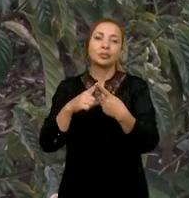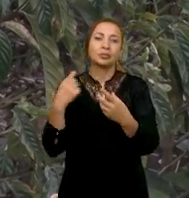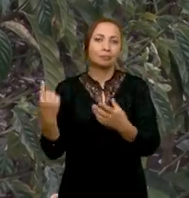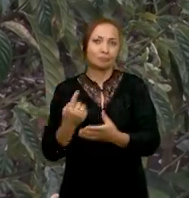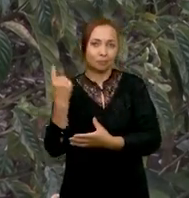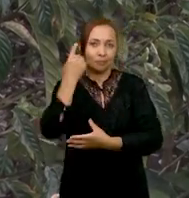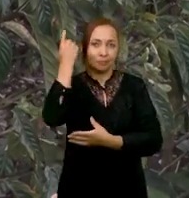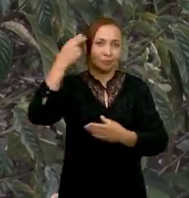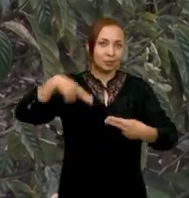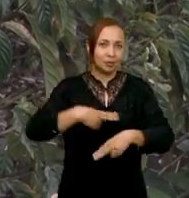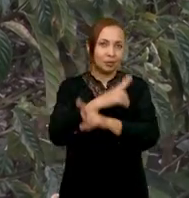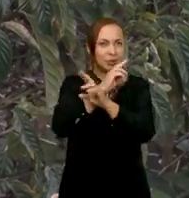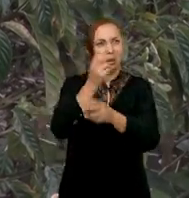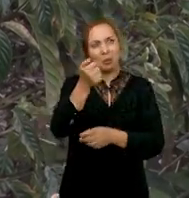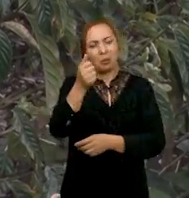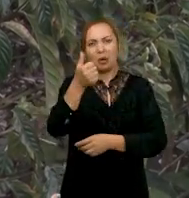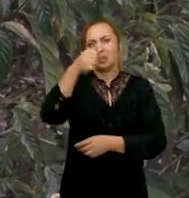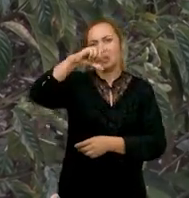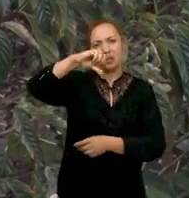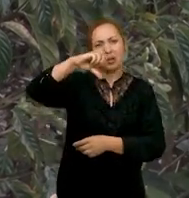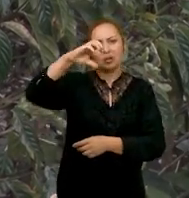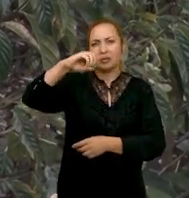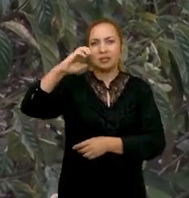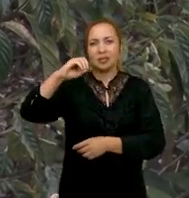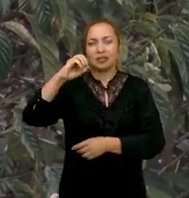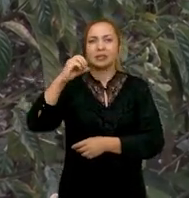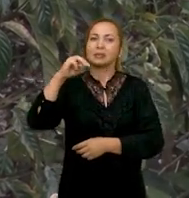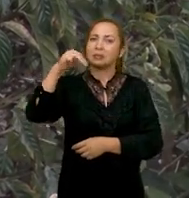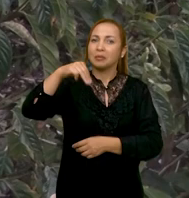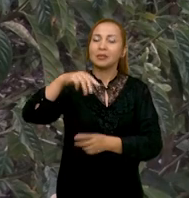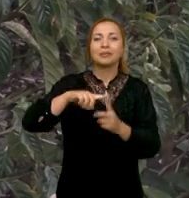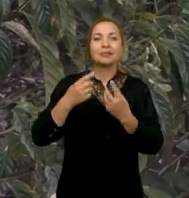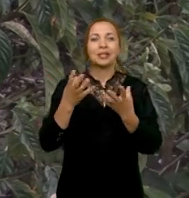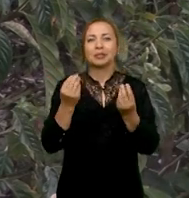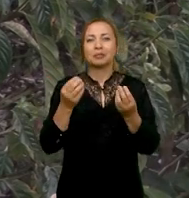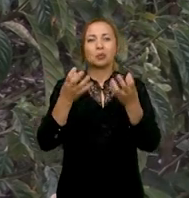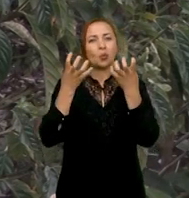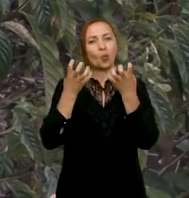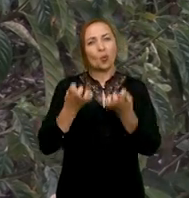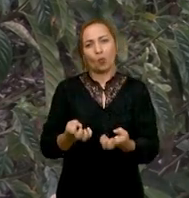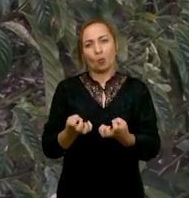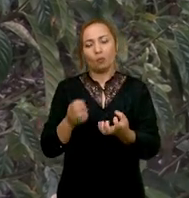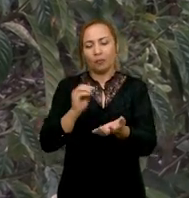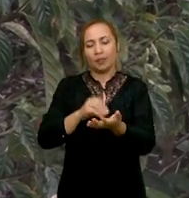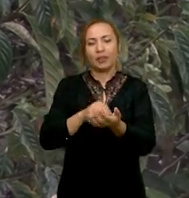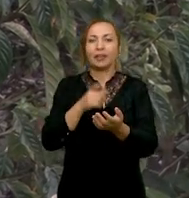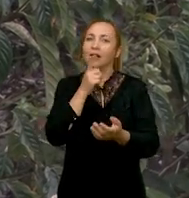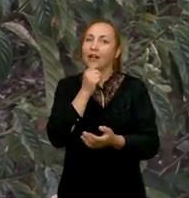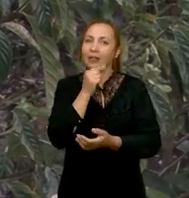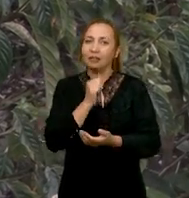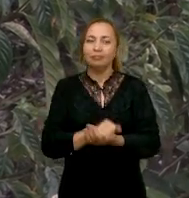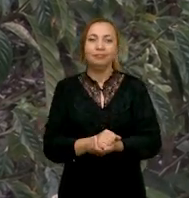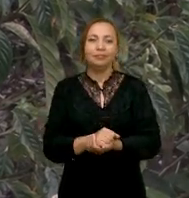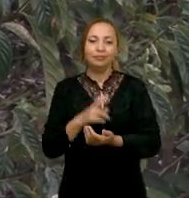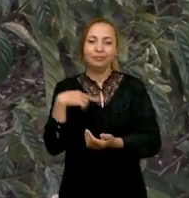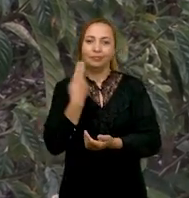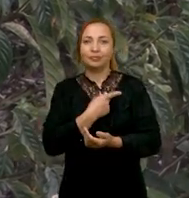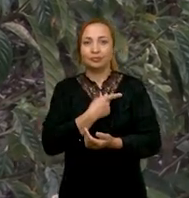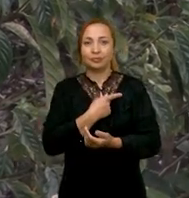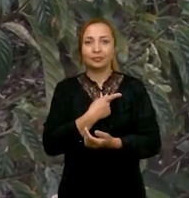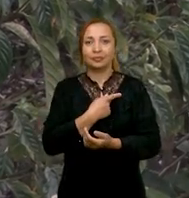altitude de quase 900 metros, mas é muito seco. Então, falta água, né? Então,